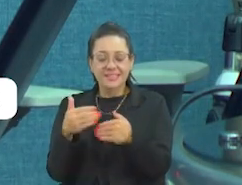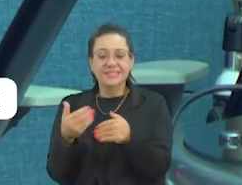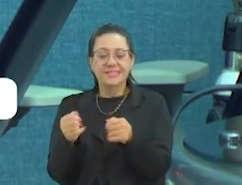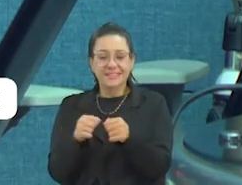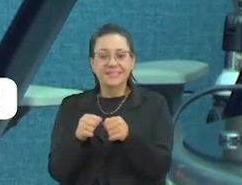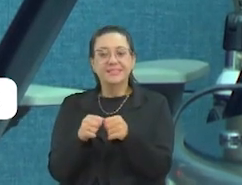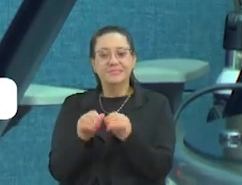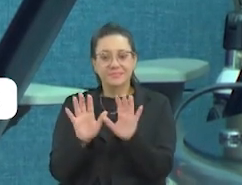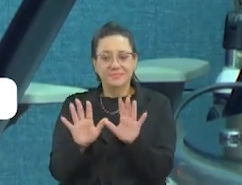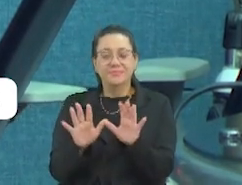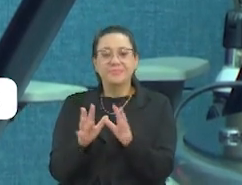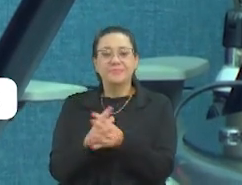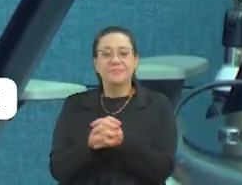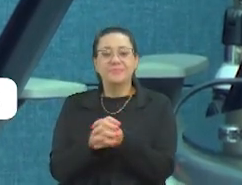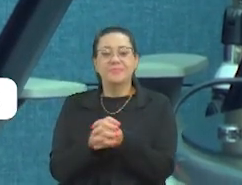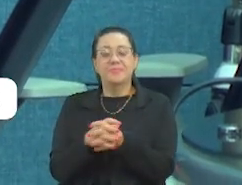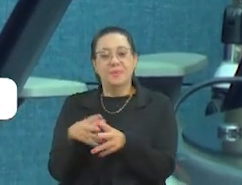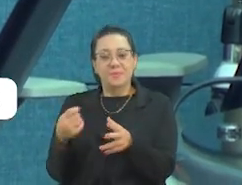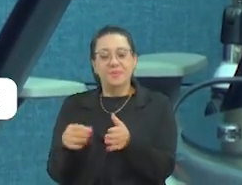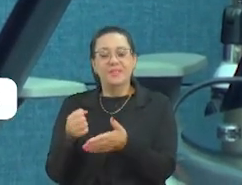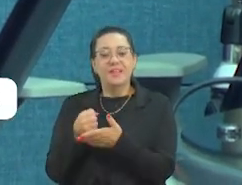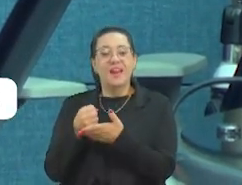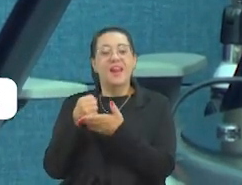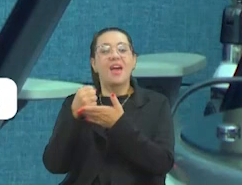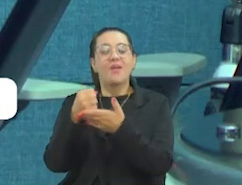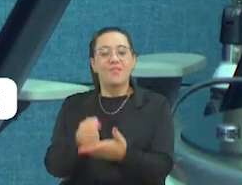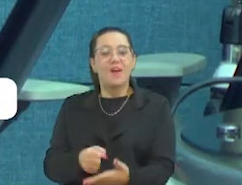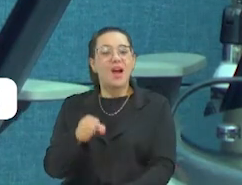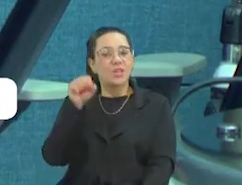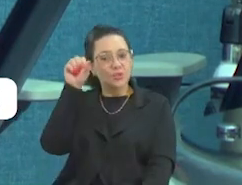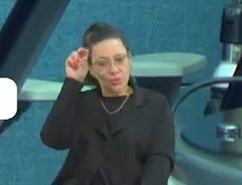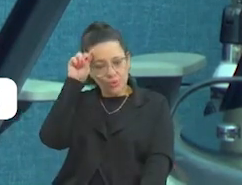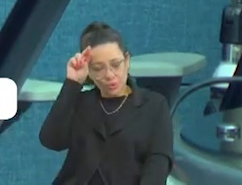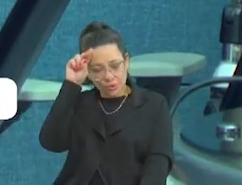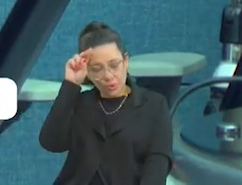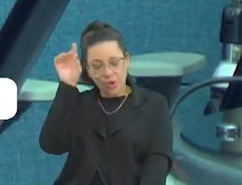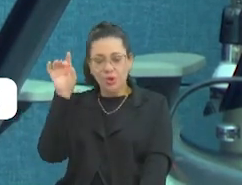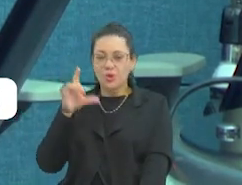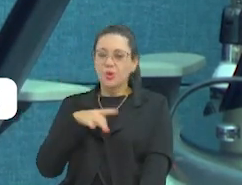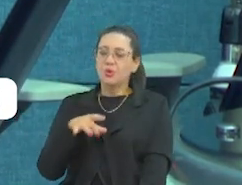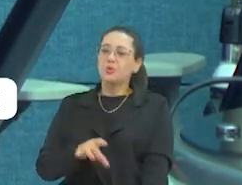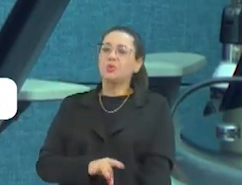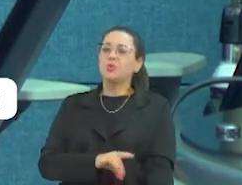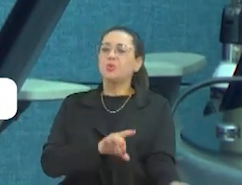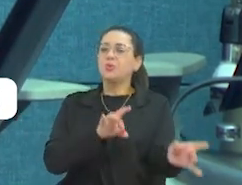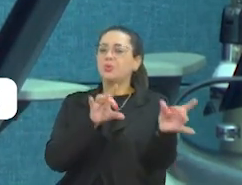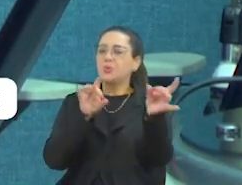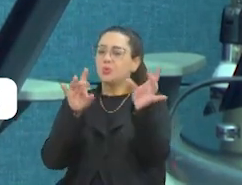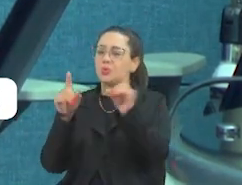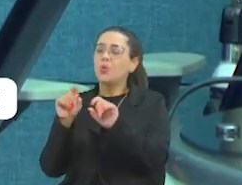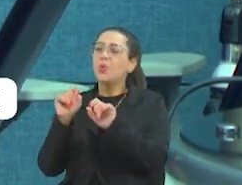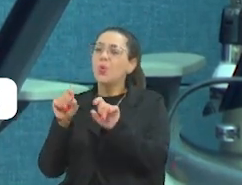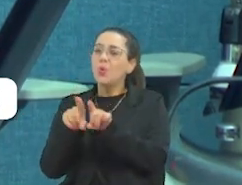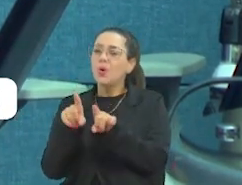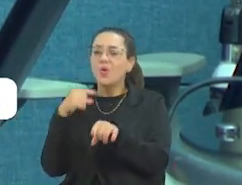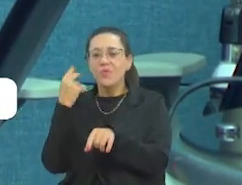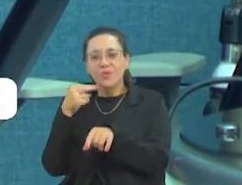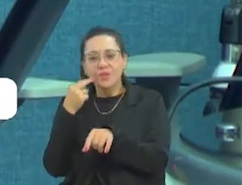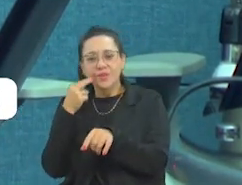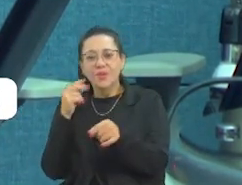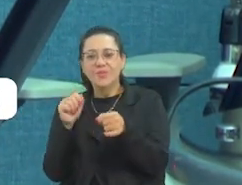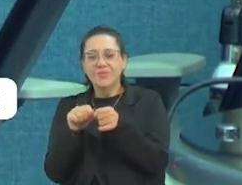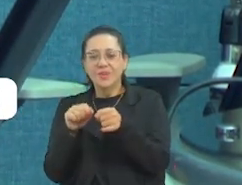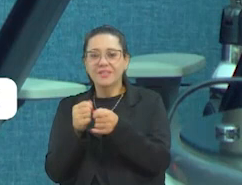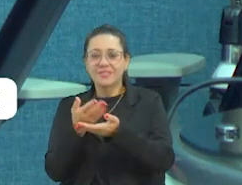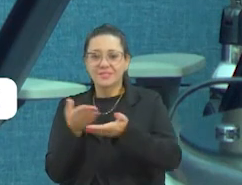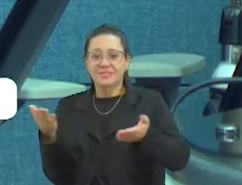Então, realmente é levar a história da Câmara, é levar o dia a dia da Câmara, é mostrar o que o vereador faz, o que ele pode fazer para